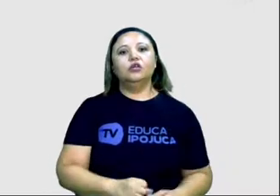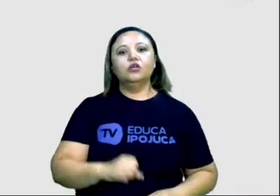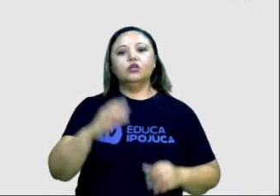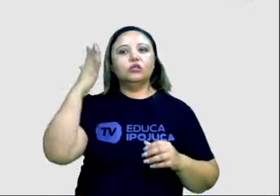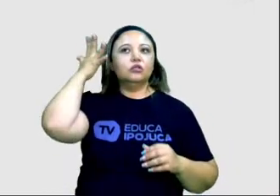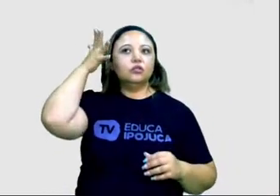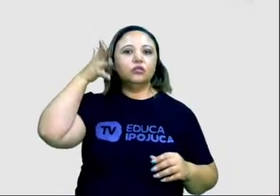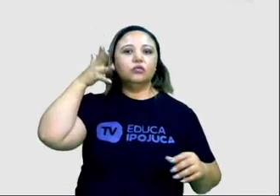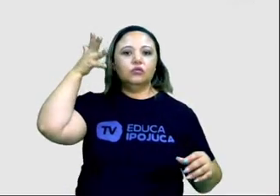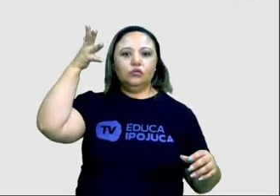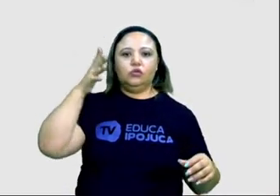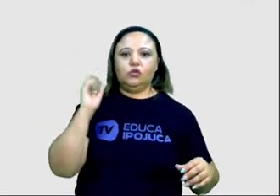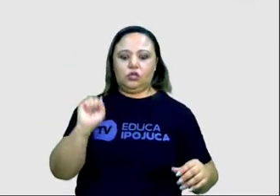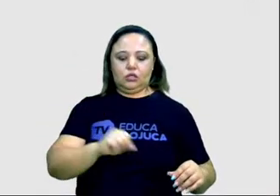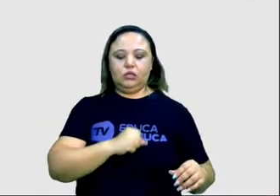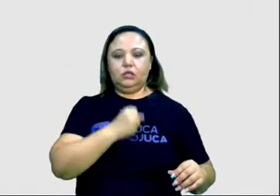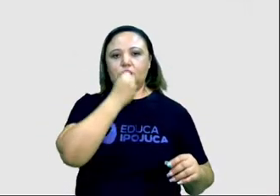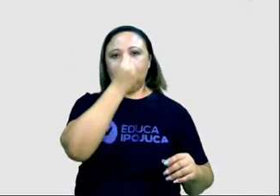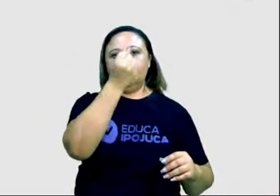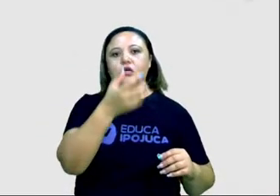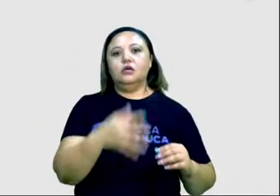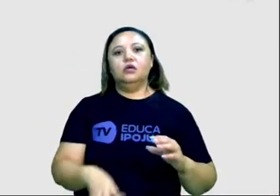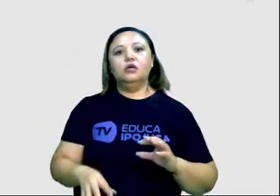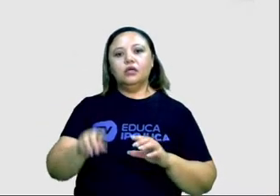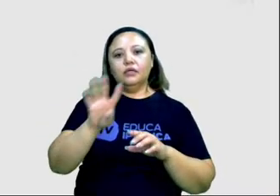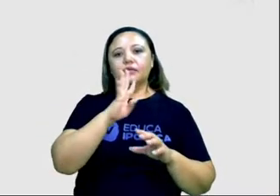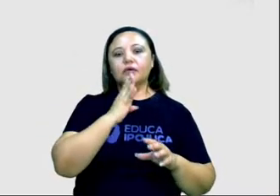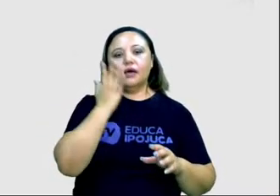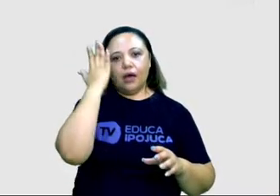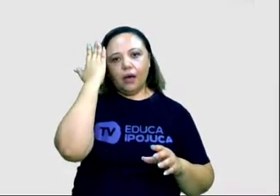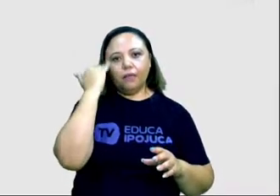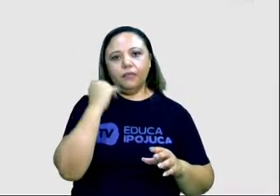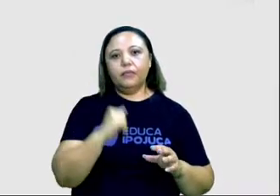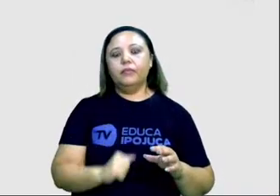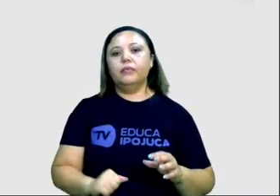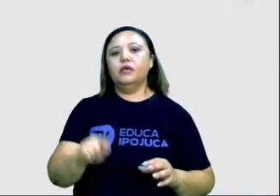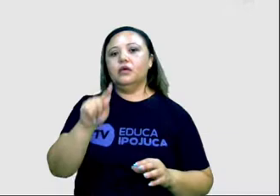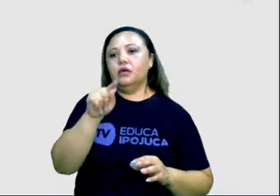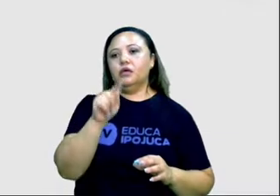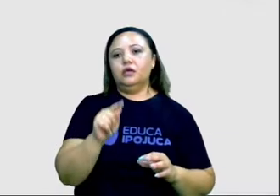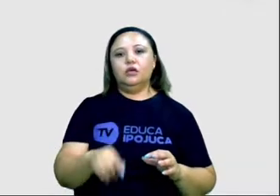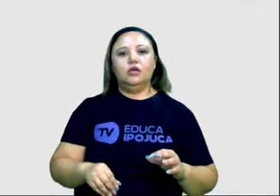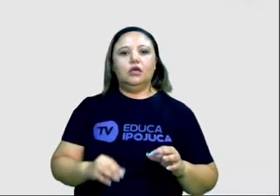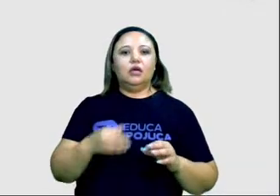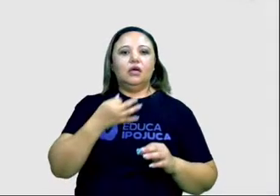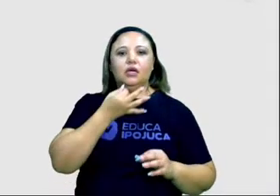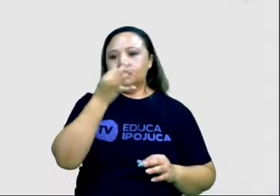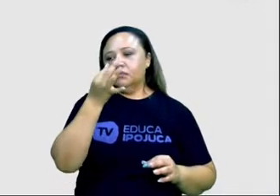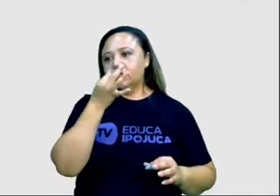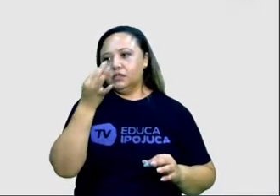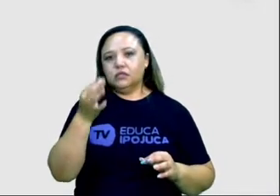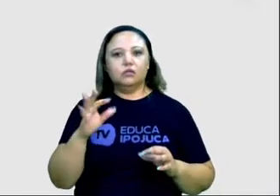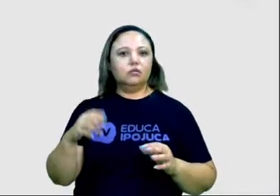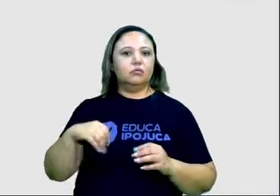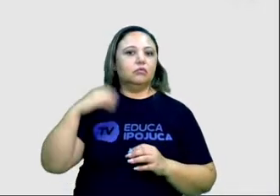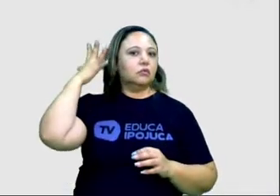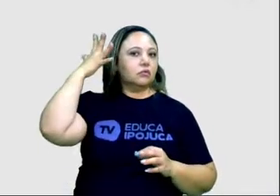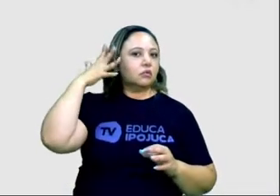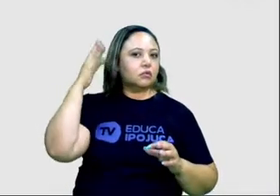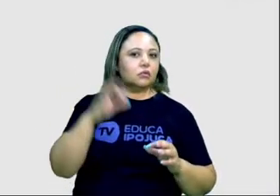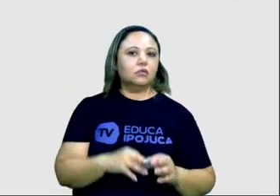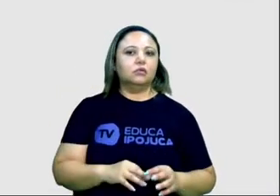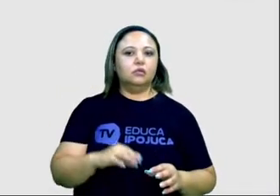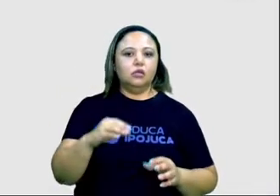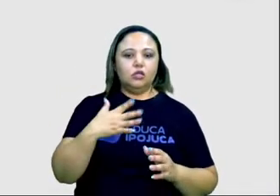e reconhecer o uso da liberdade de expressão e do discurso de ódio nas redes sociais. Mas